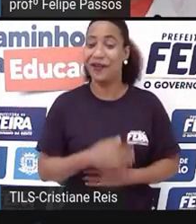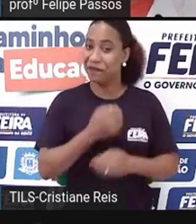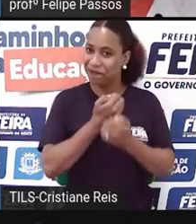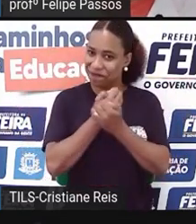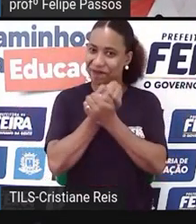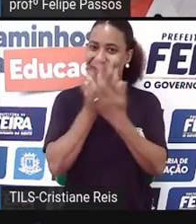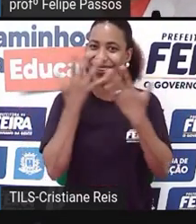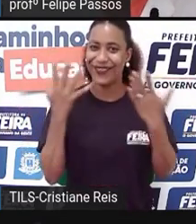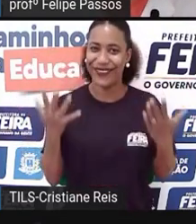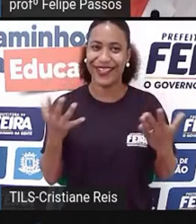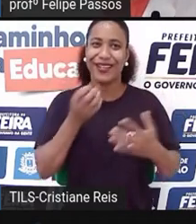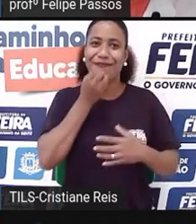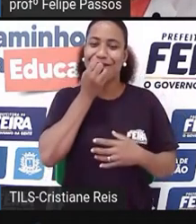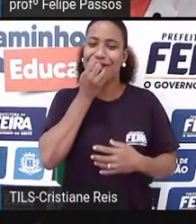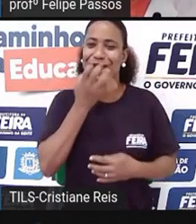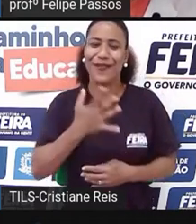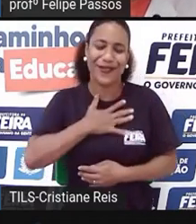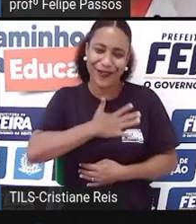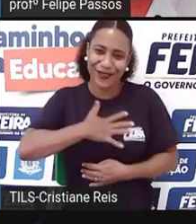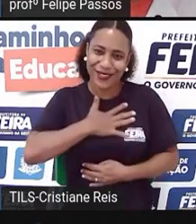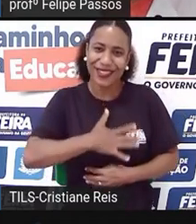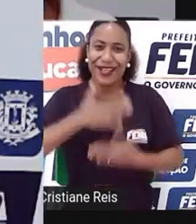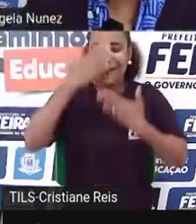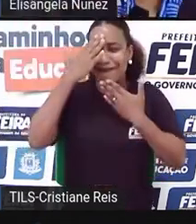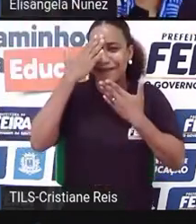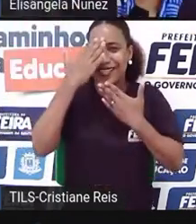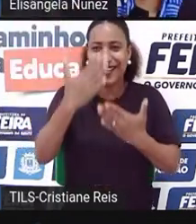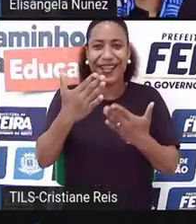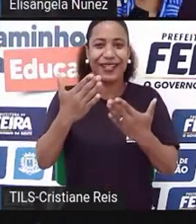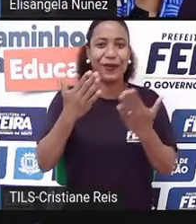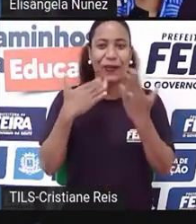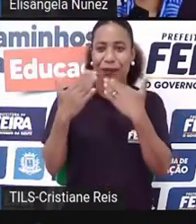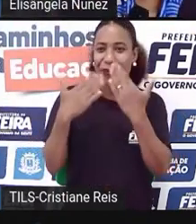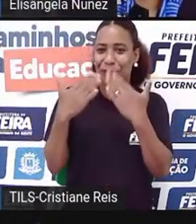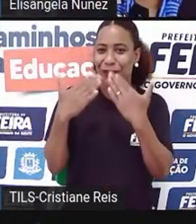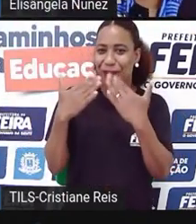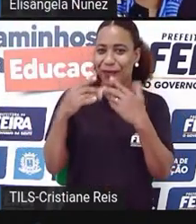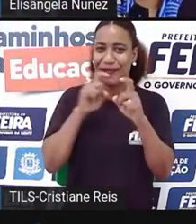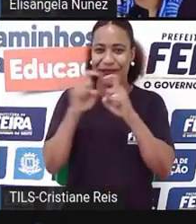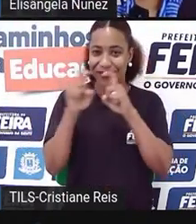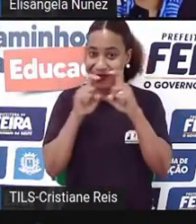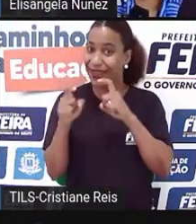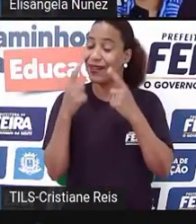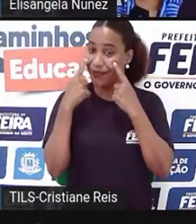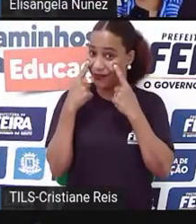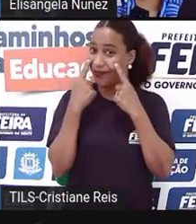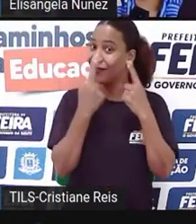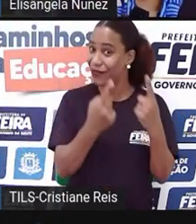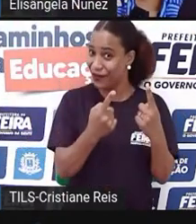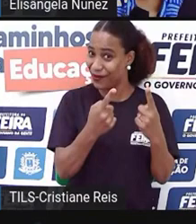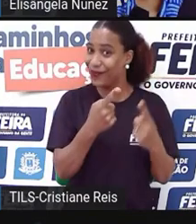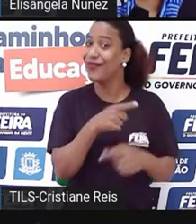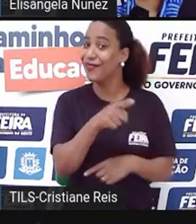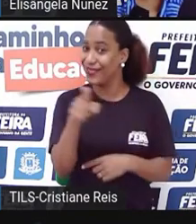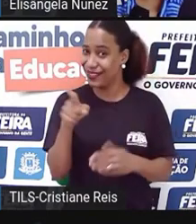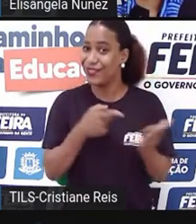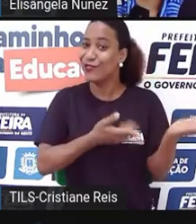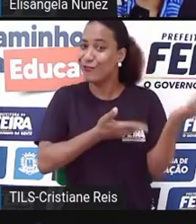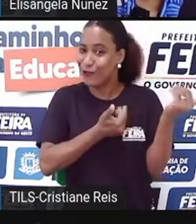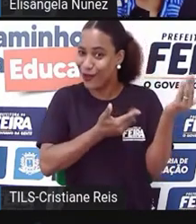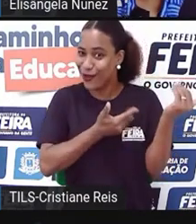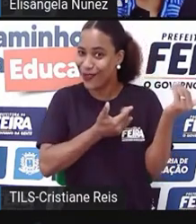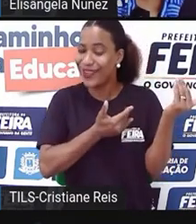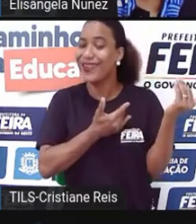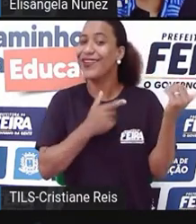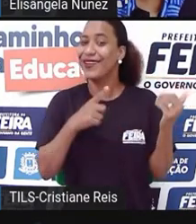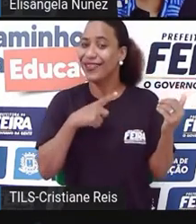Maravilha, o prazer foi nosso, muito obrigado por ter topado esse papo com a gente. E aí, galera, vocês viram? Vocês têm potencial, né? De repente, aquela ideia